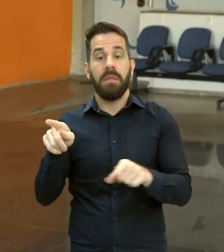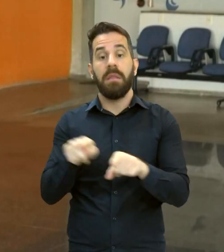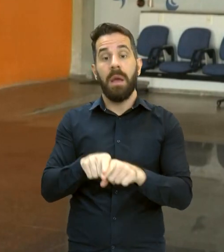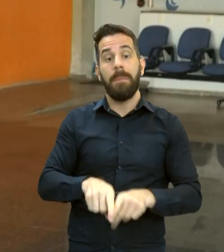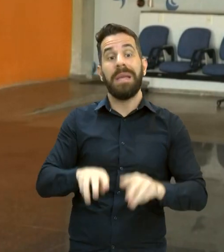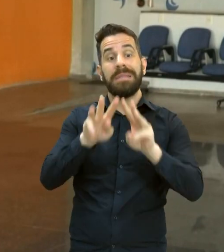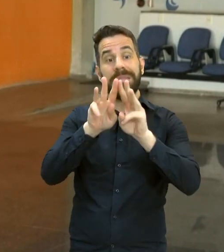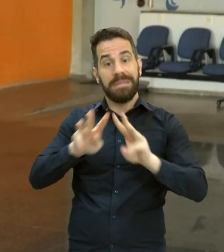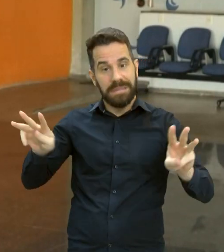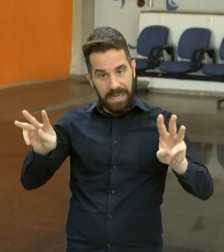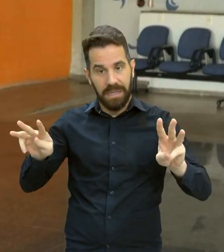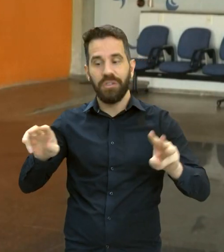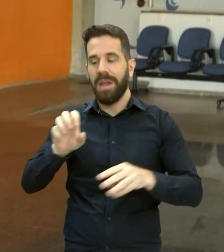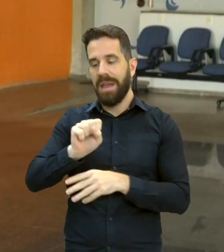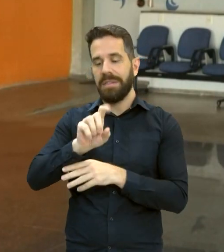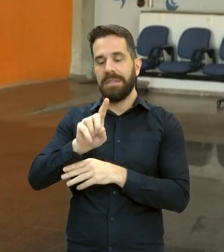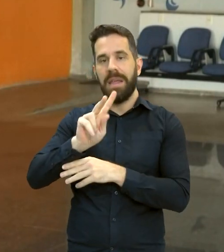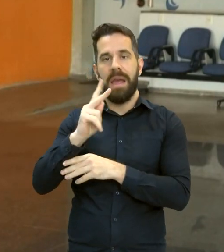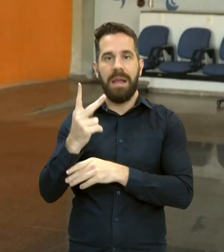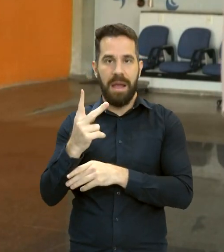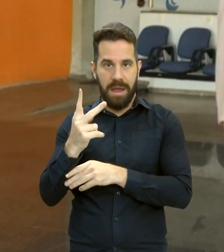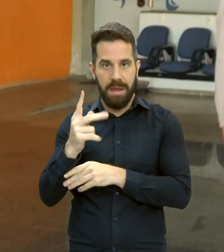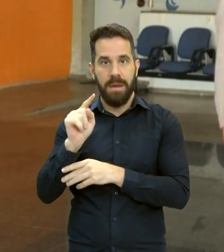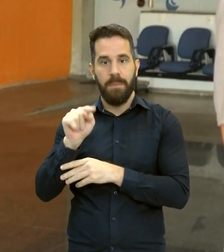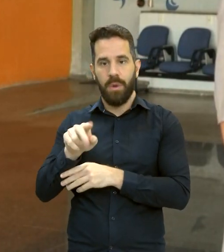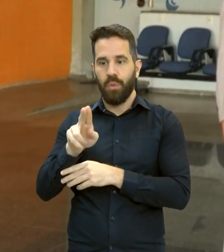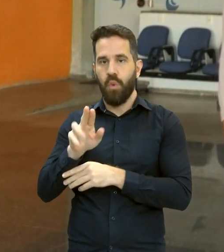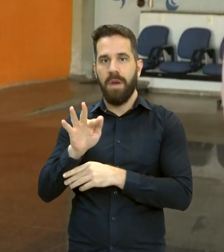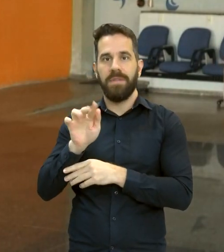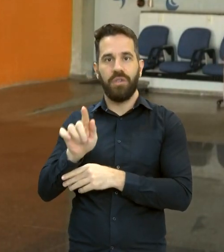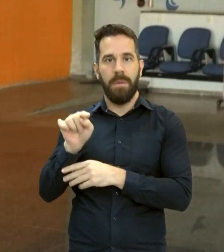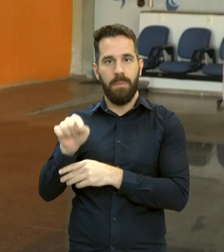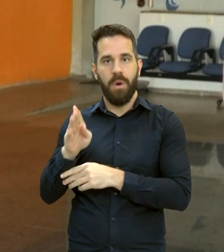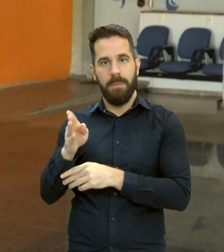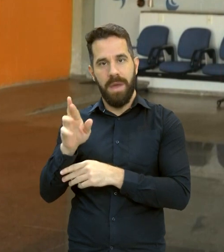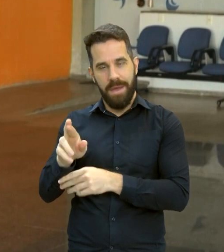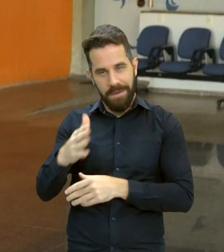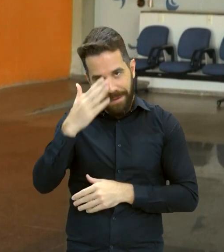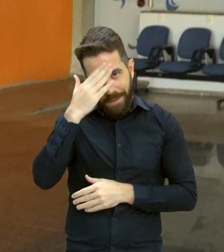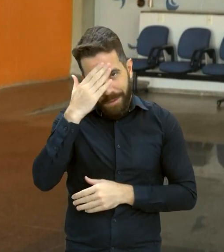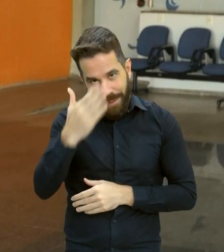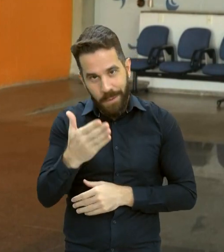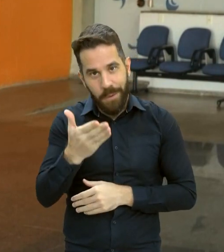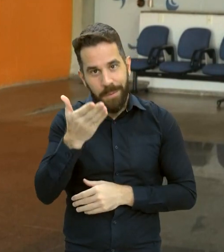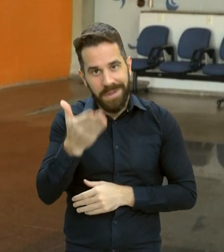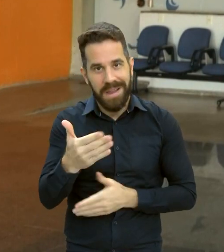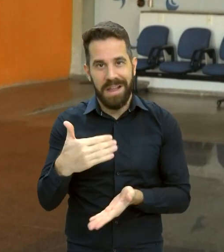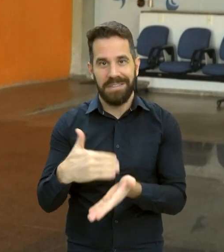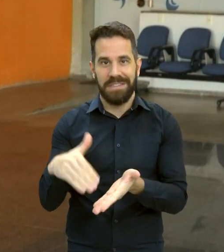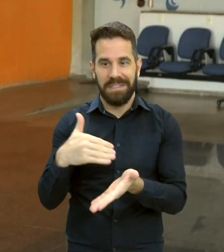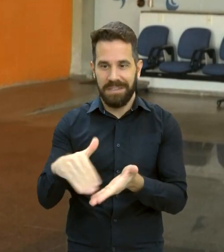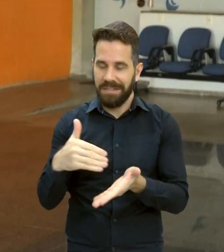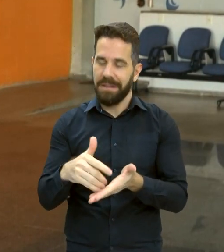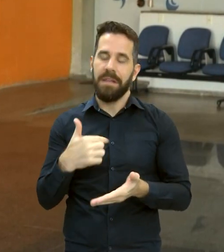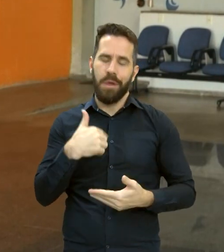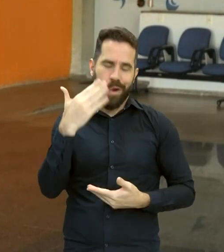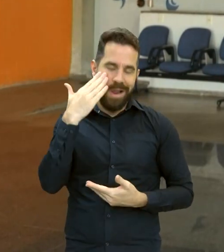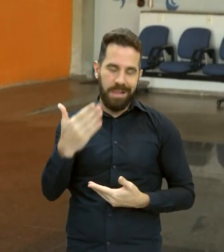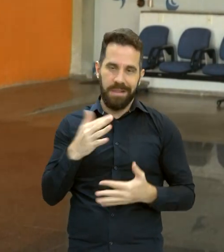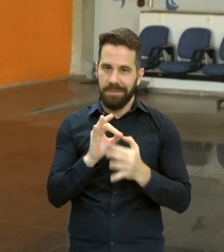.br. Eu volto com você, Cássio, e obrigado pela entrevista, secretário. E o que agradeço, coloco à disposição.